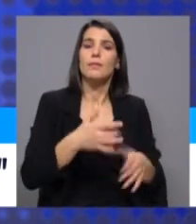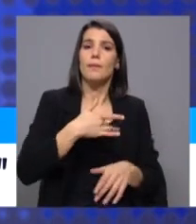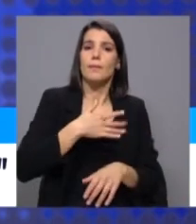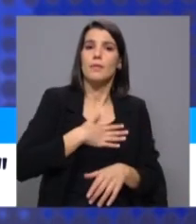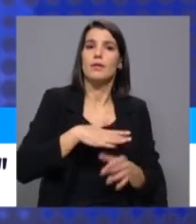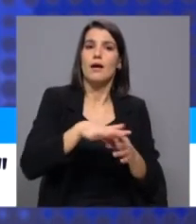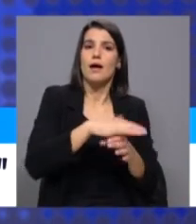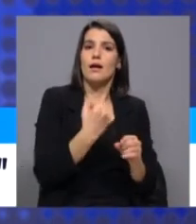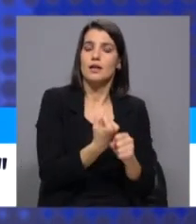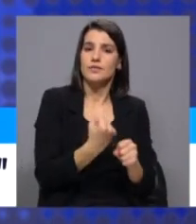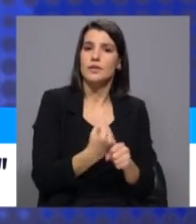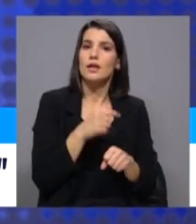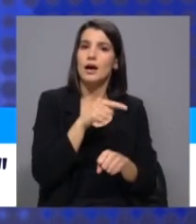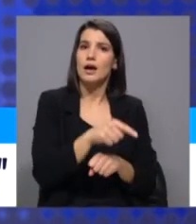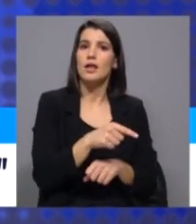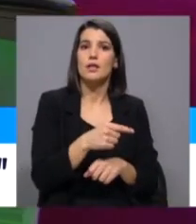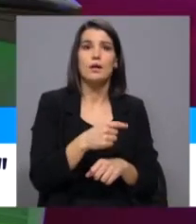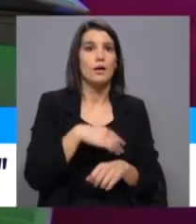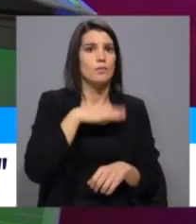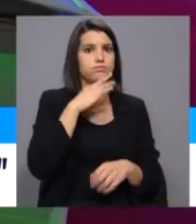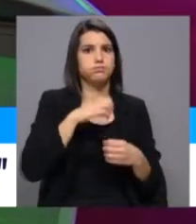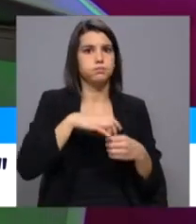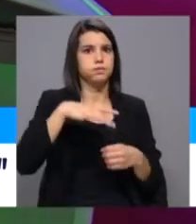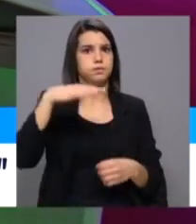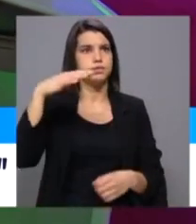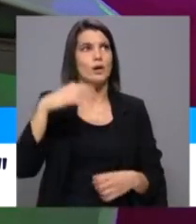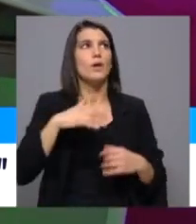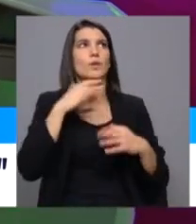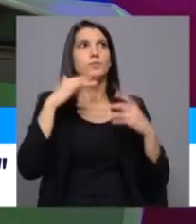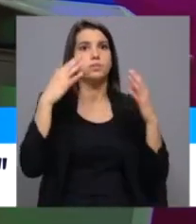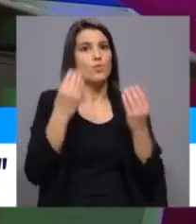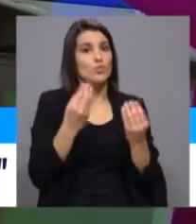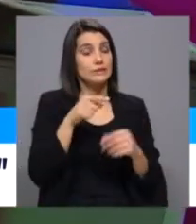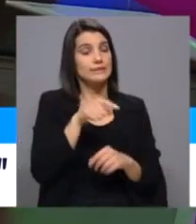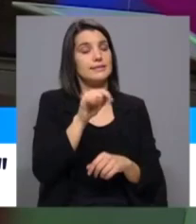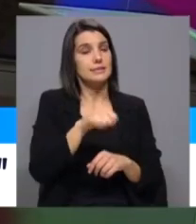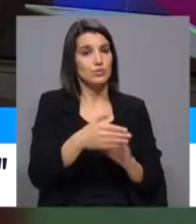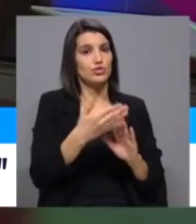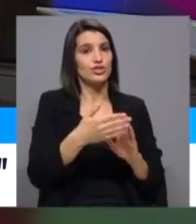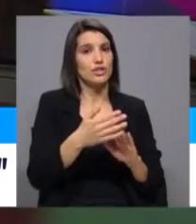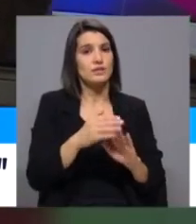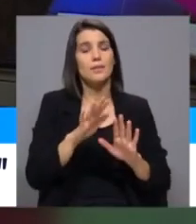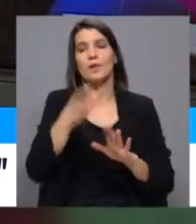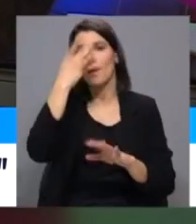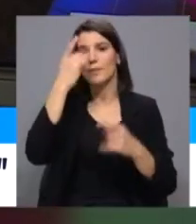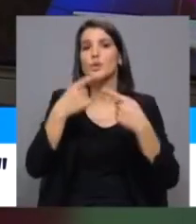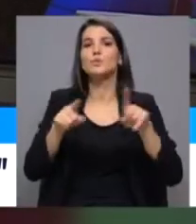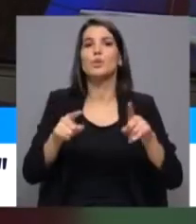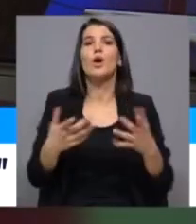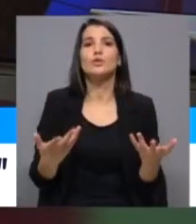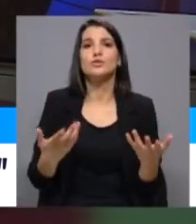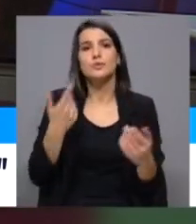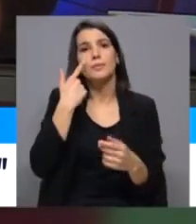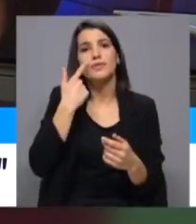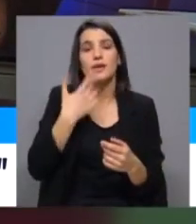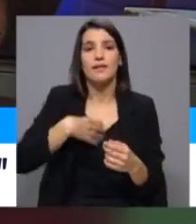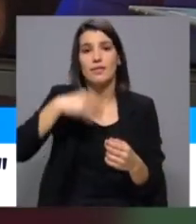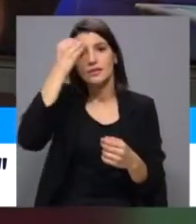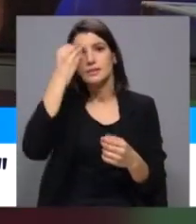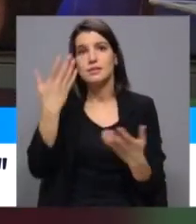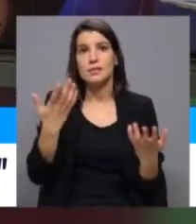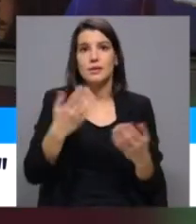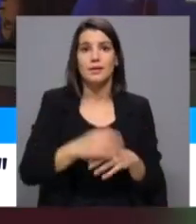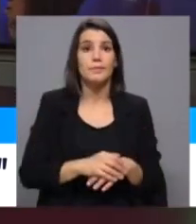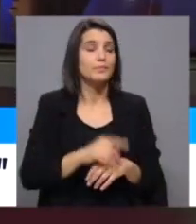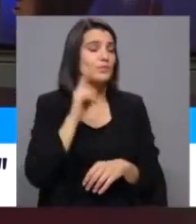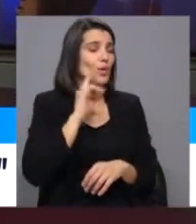para áreas de atividade, que são altamente poluentes. E isso é uma urgência. Mas depois temos uma divergência. Já agora para ver, porque queremos ver também o que é Não é uma